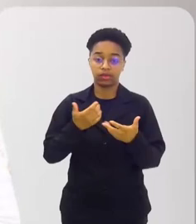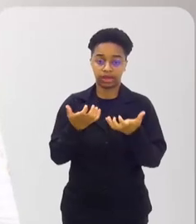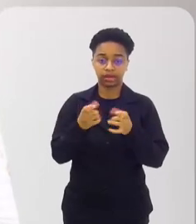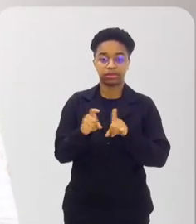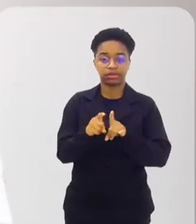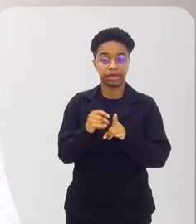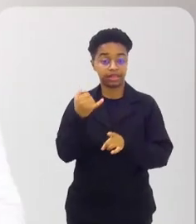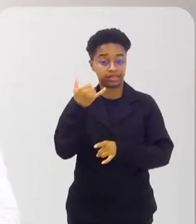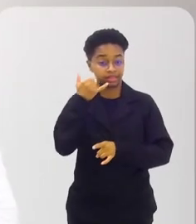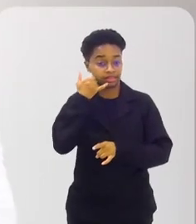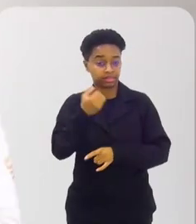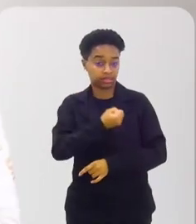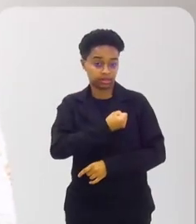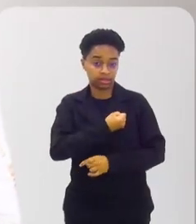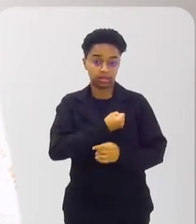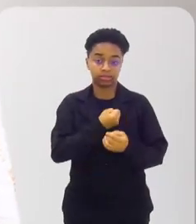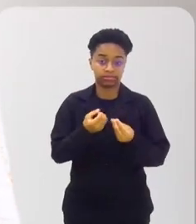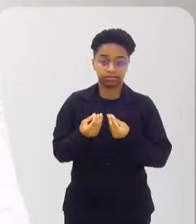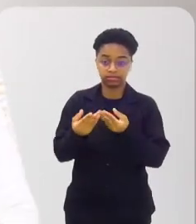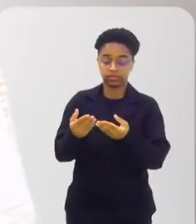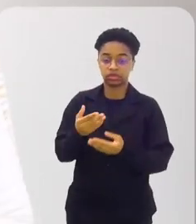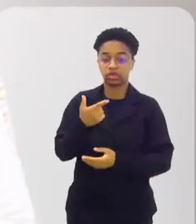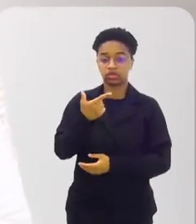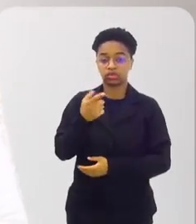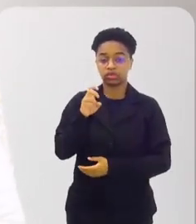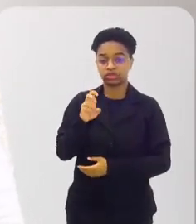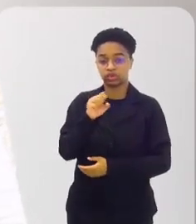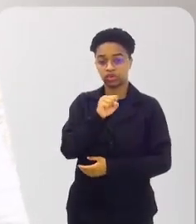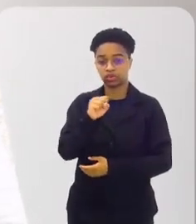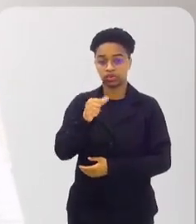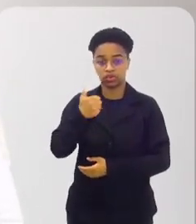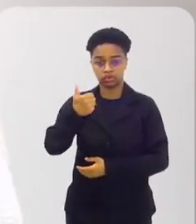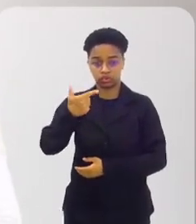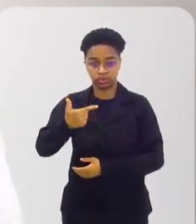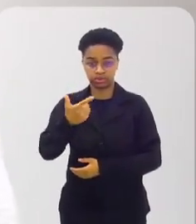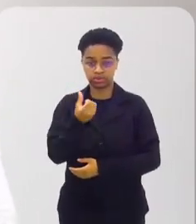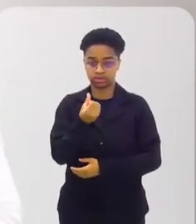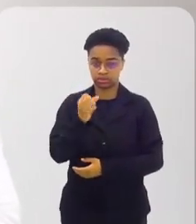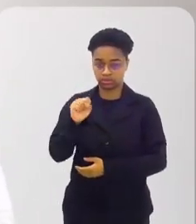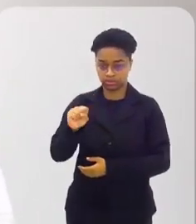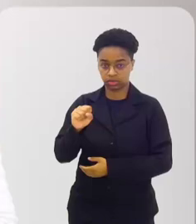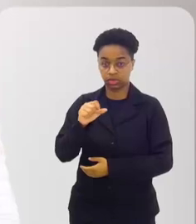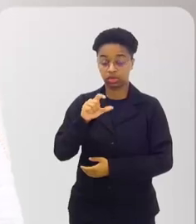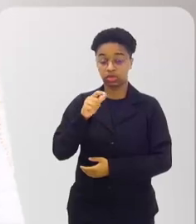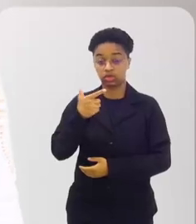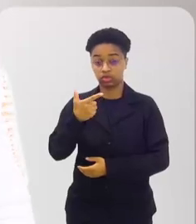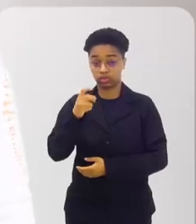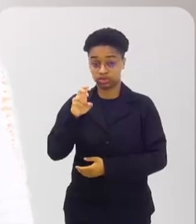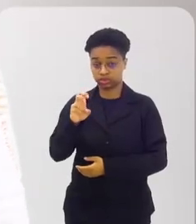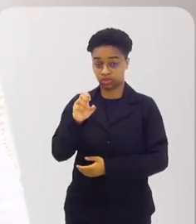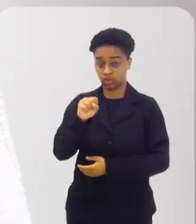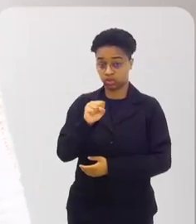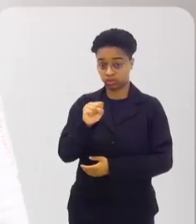e aí eu quero deixar aqui um telefone também, deixar o telefone no gabinete 2588-1268,